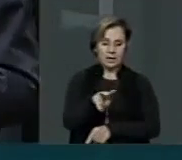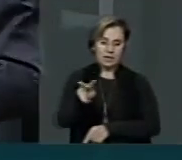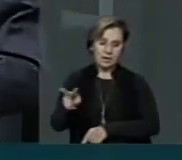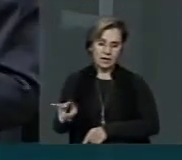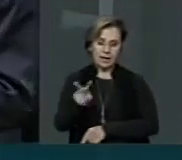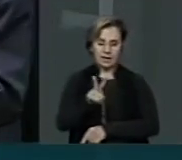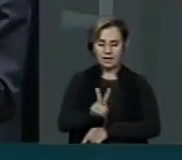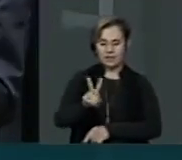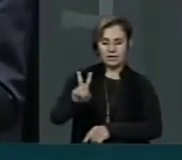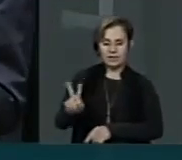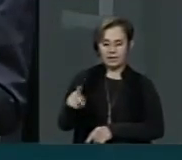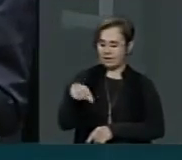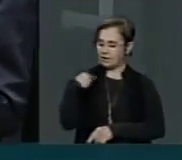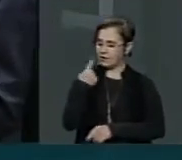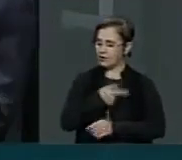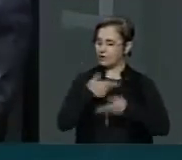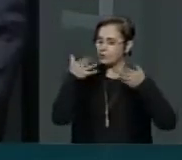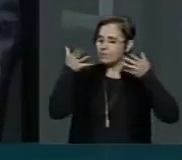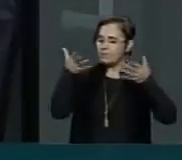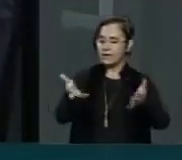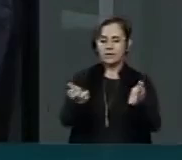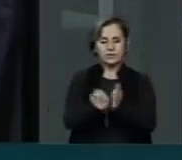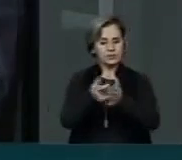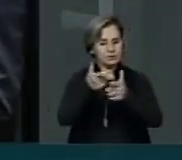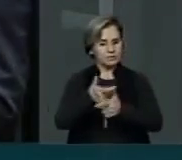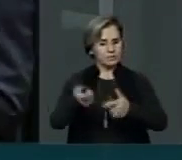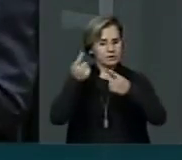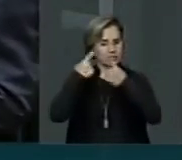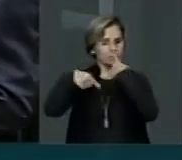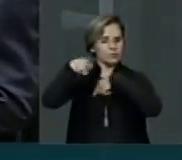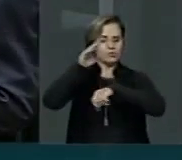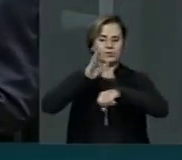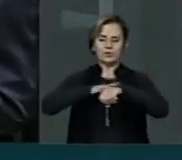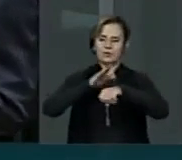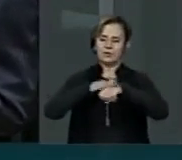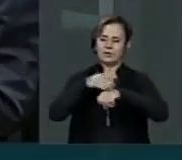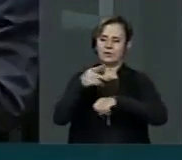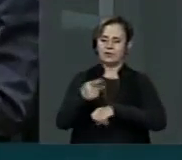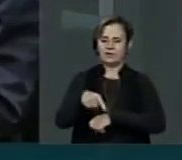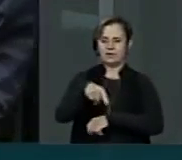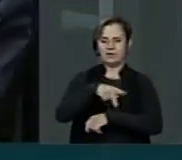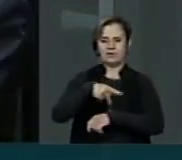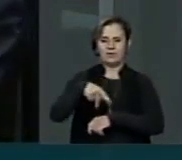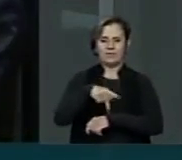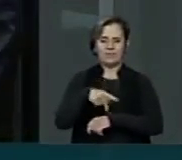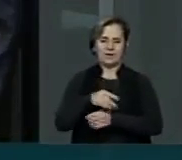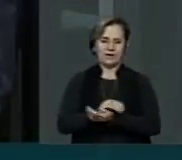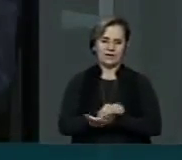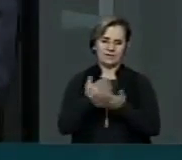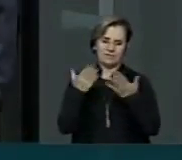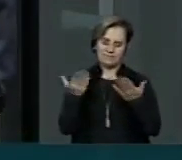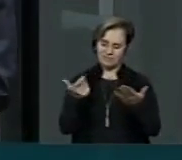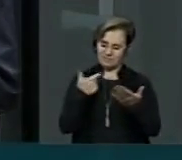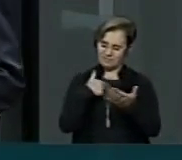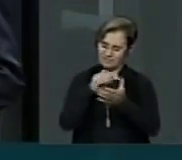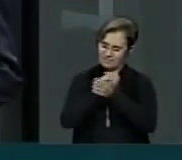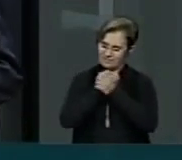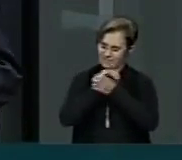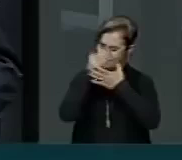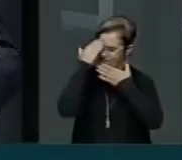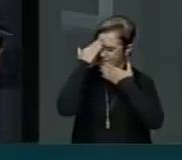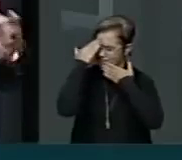parte desse crescimento e desse movimento cultural em nosso país. Aqui ficam os meus agradecimentos,